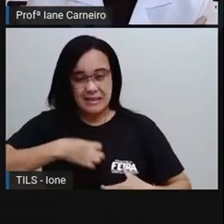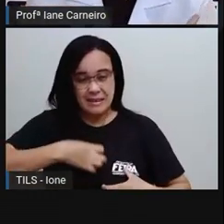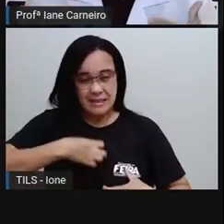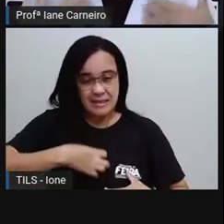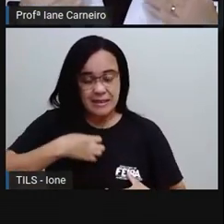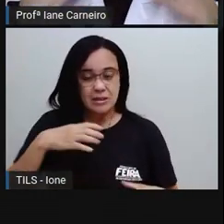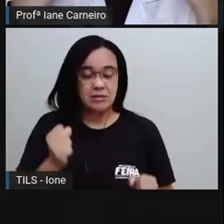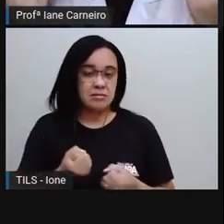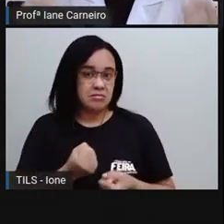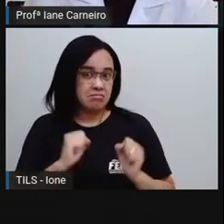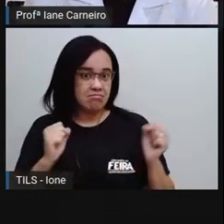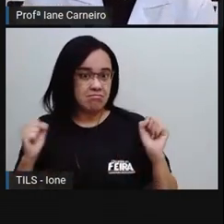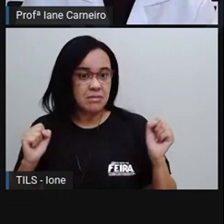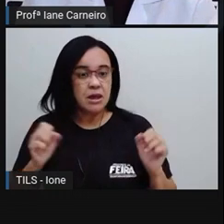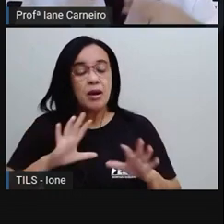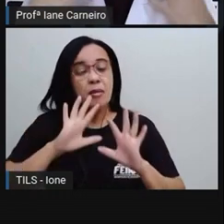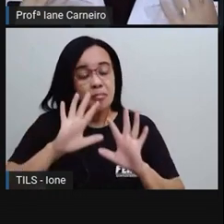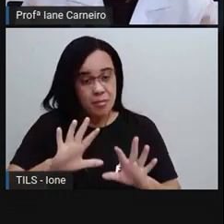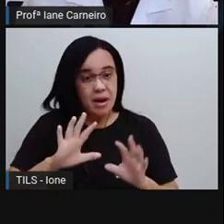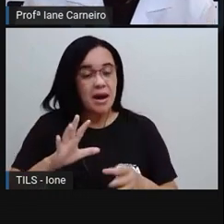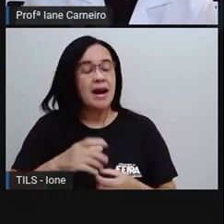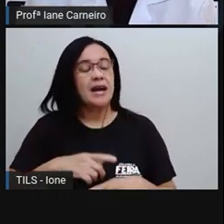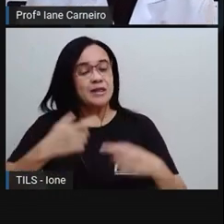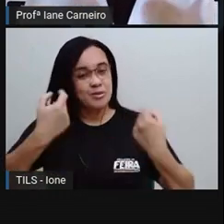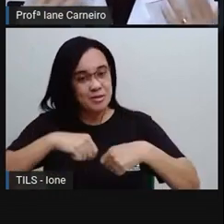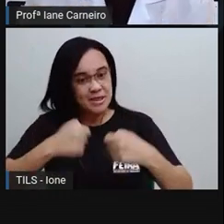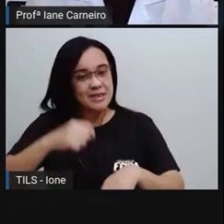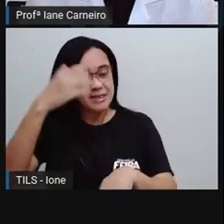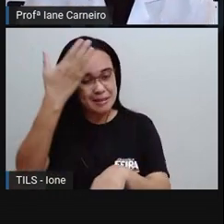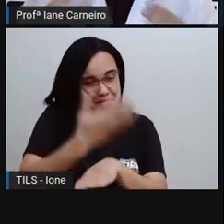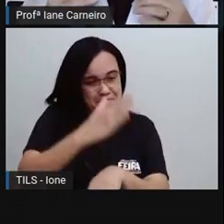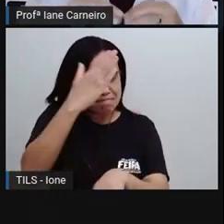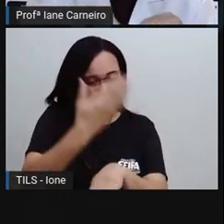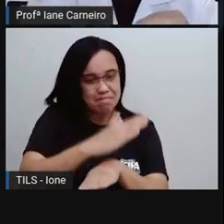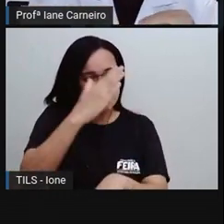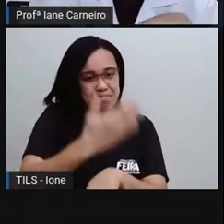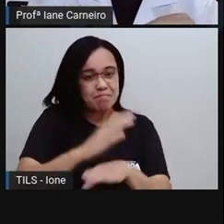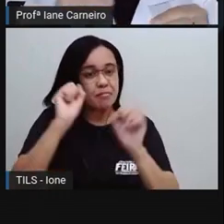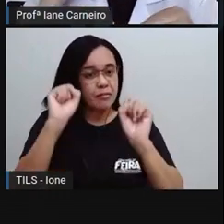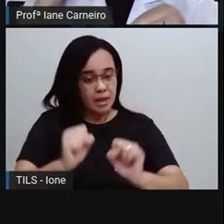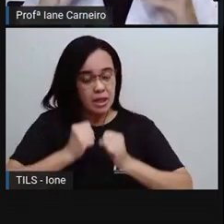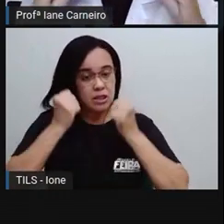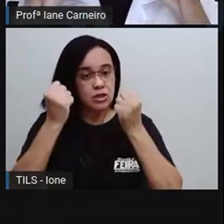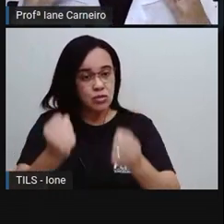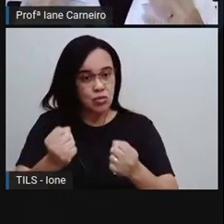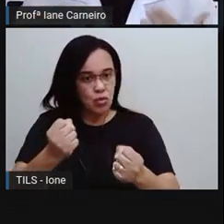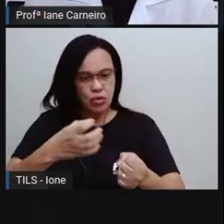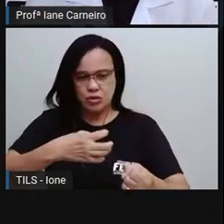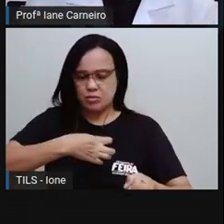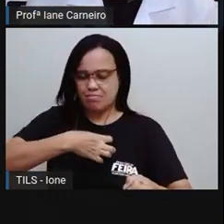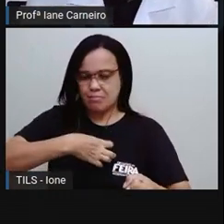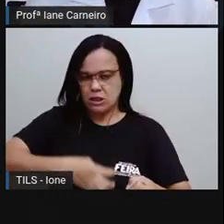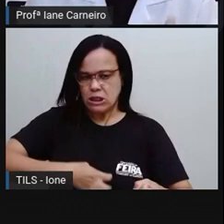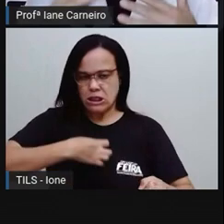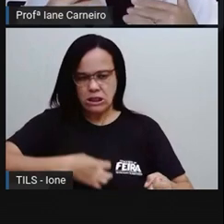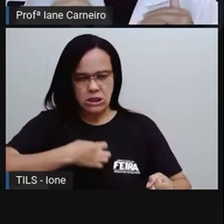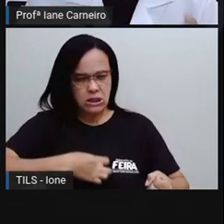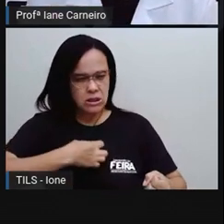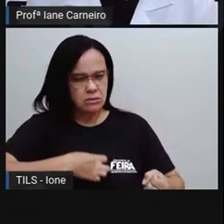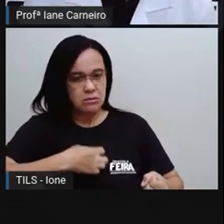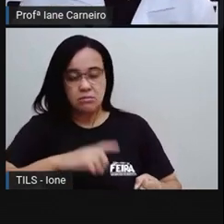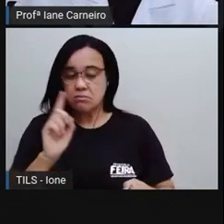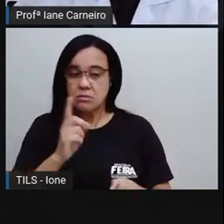consegue, a gente precisa, né? Treinar, se esforçar pra quando sentir raiva, a gente ter controle,